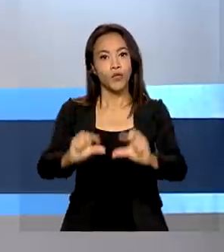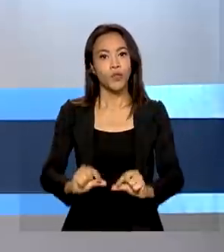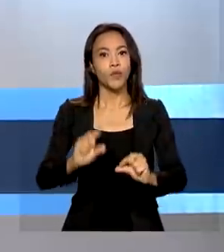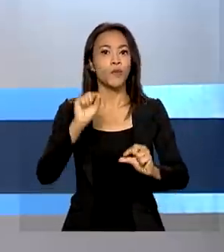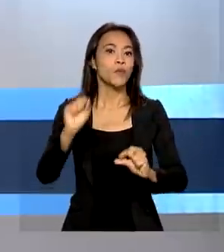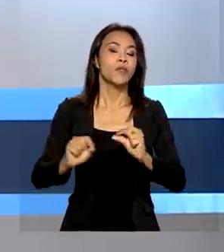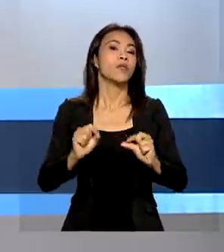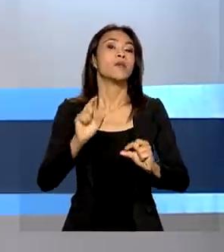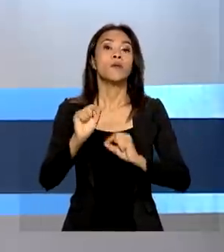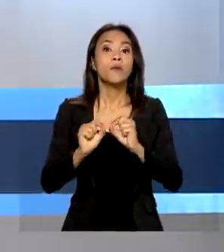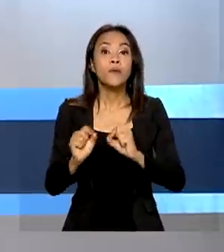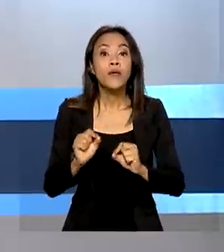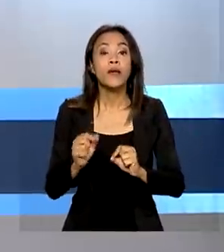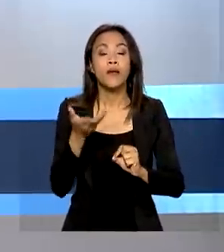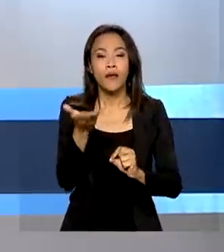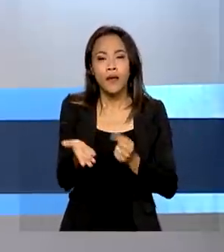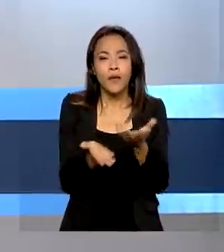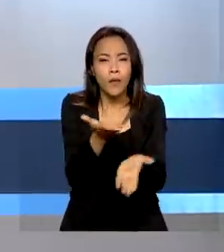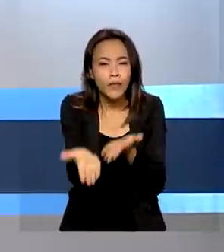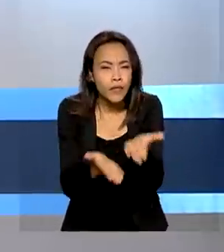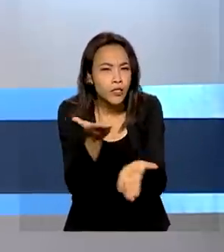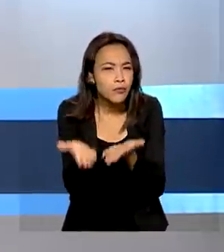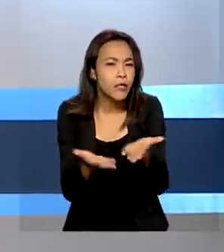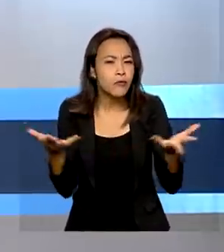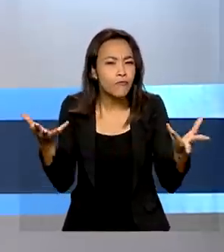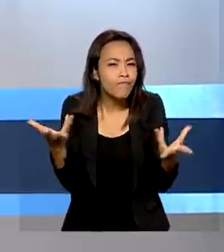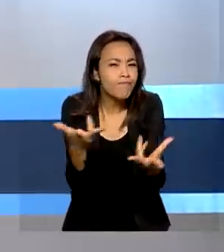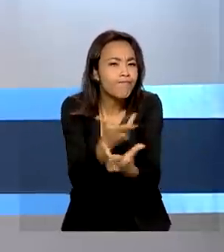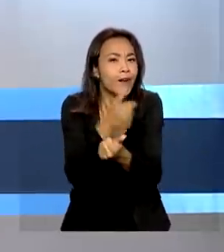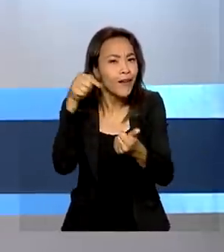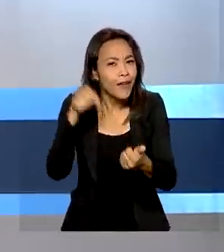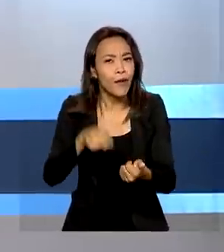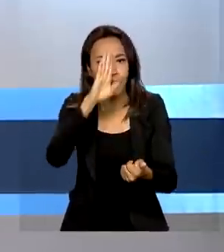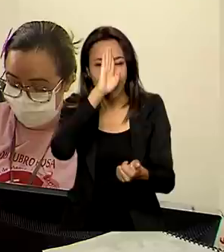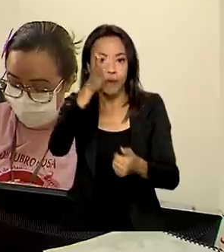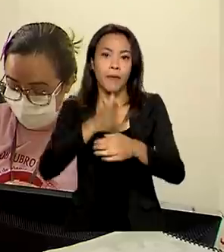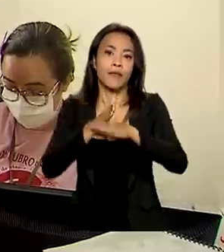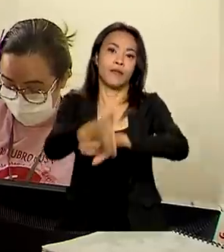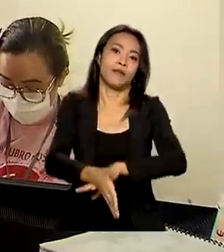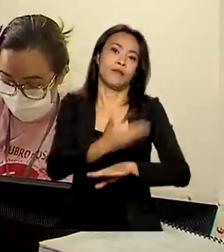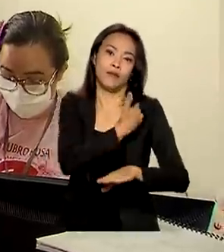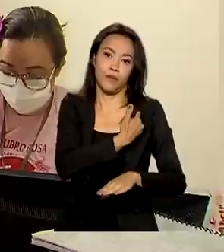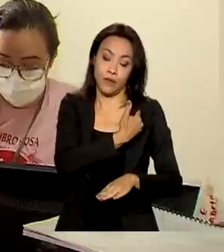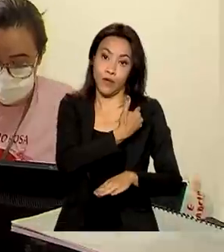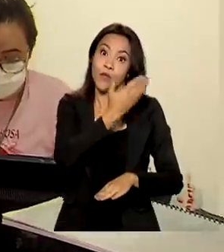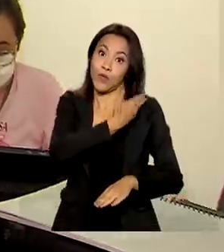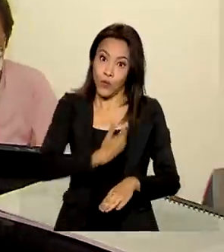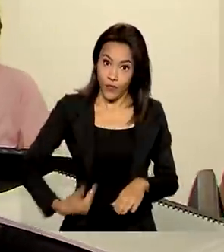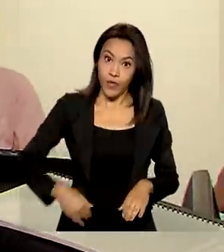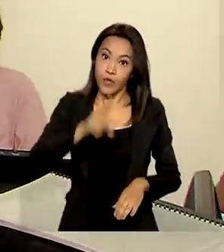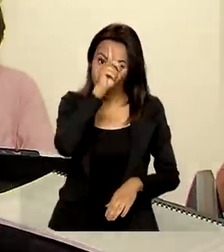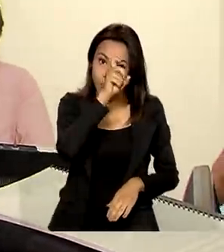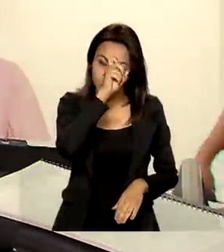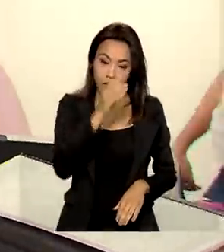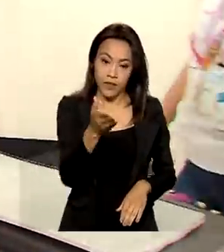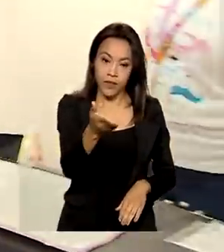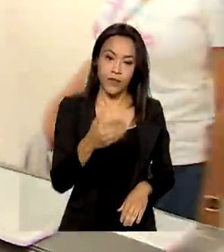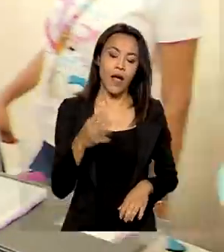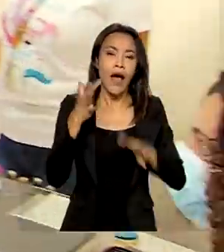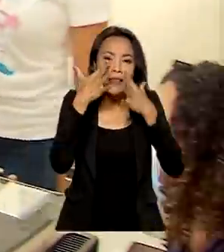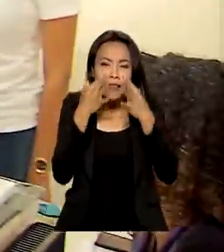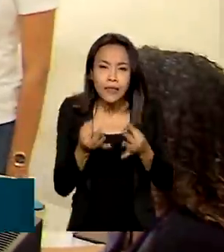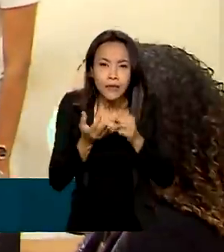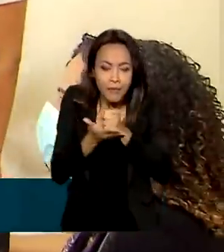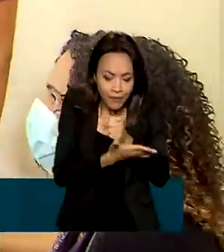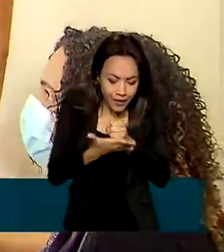unidades de atenção primária que funcionam como a porta de entrada do SUS. Na prática, a atenção primária